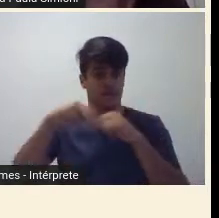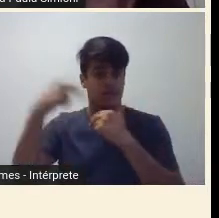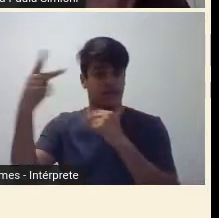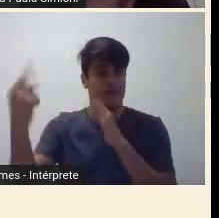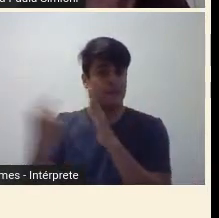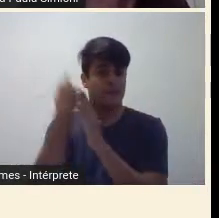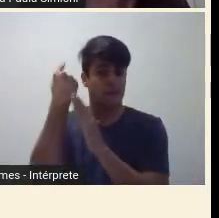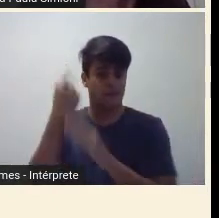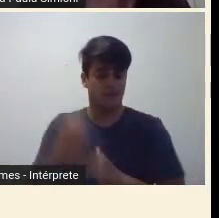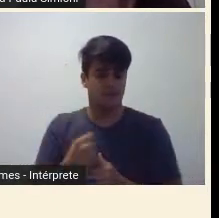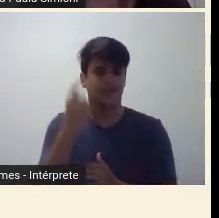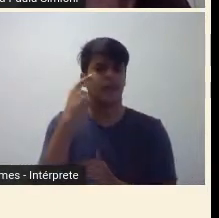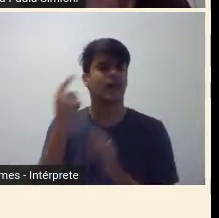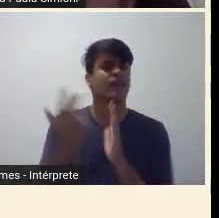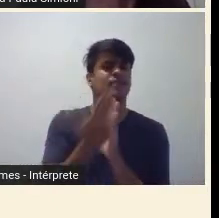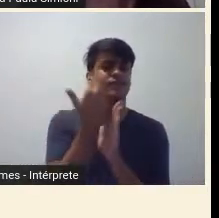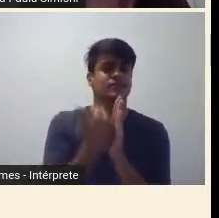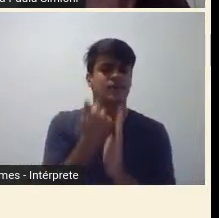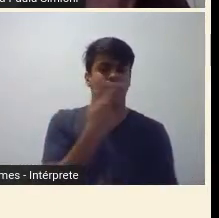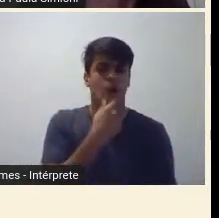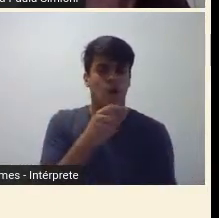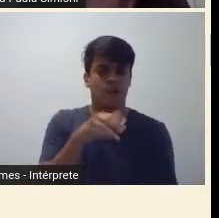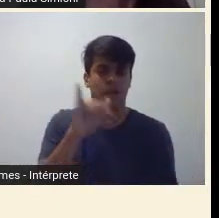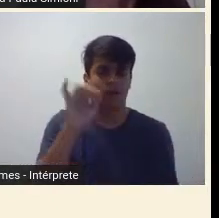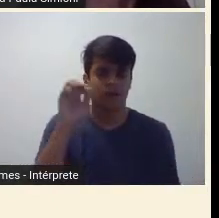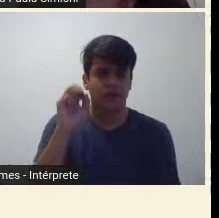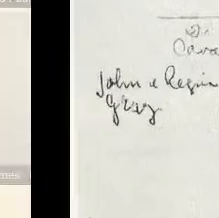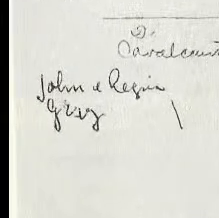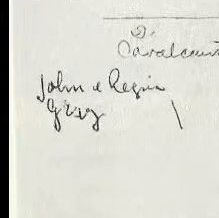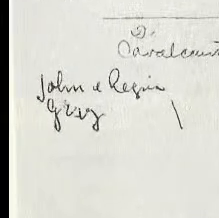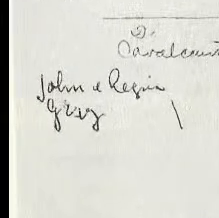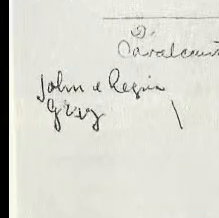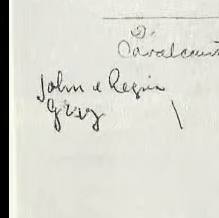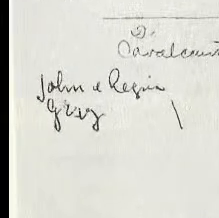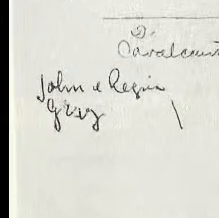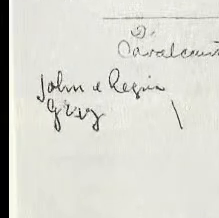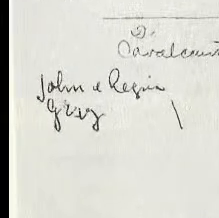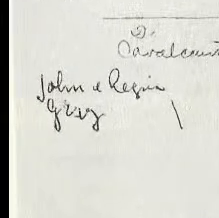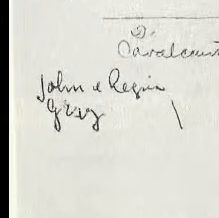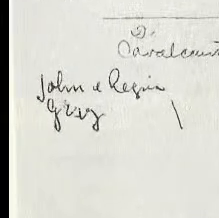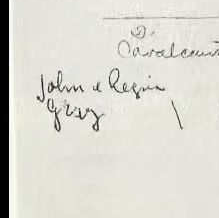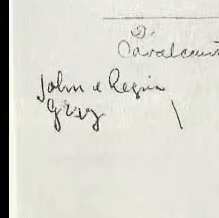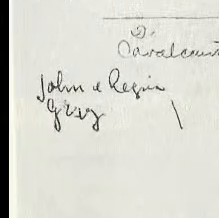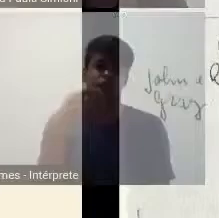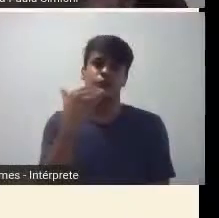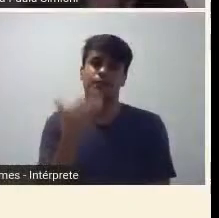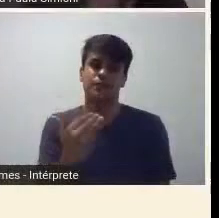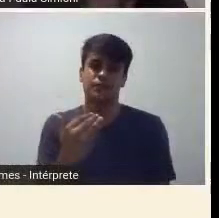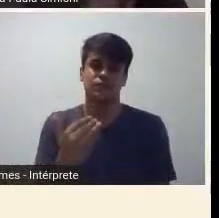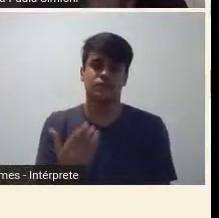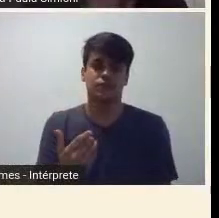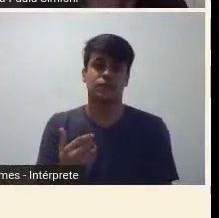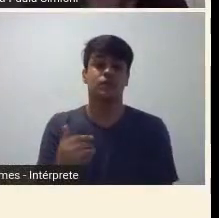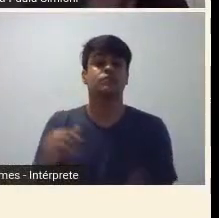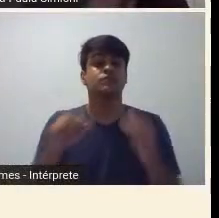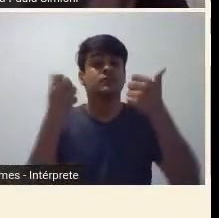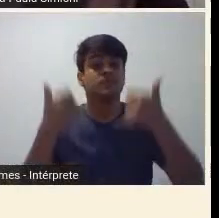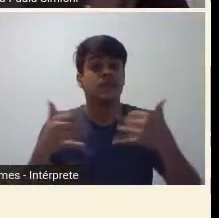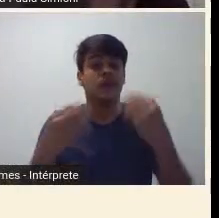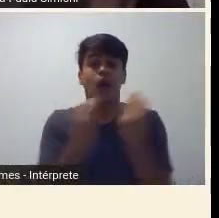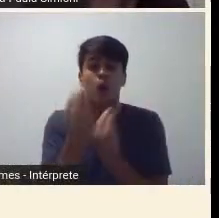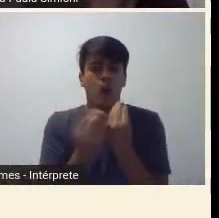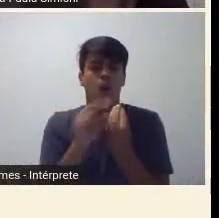foi um desenho feito pelo Ian de Almeida Prado, a pedido da professora Araci Amaral, sobre como estariam dispostas as obras da semana.